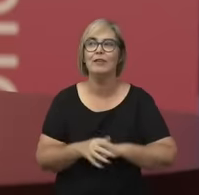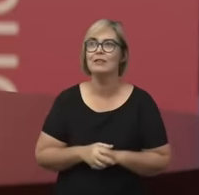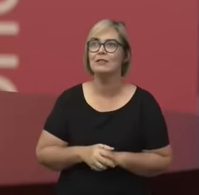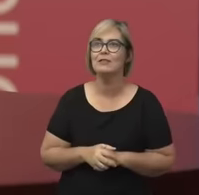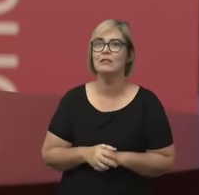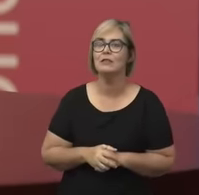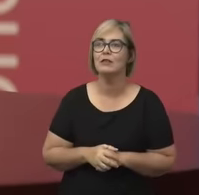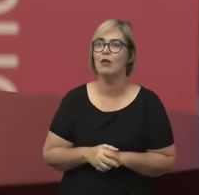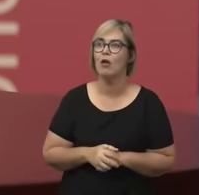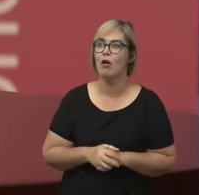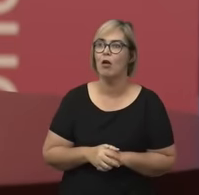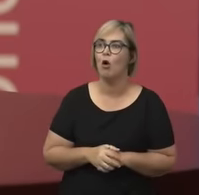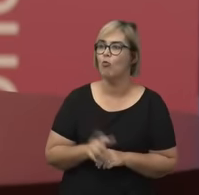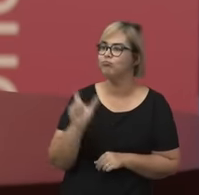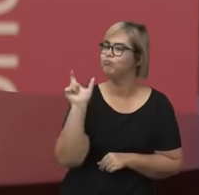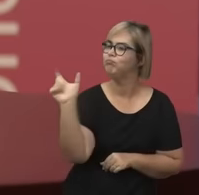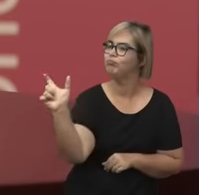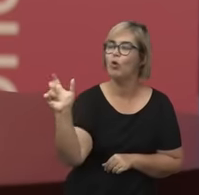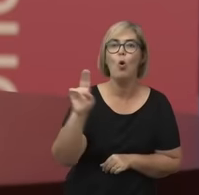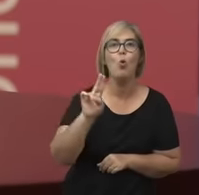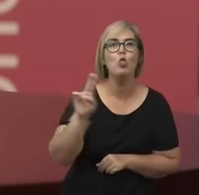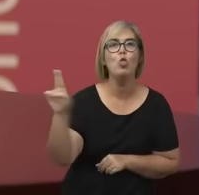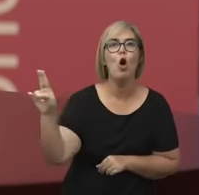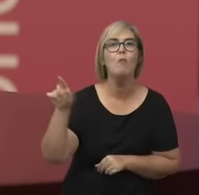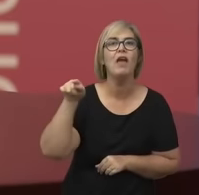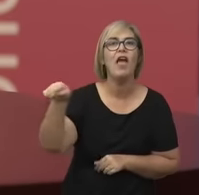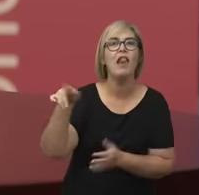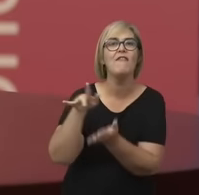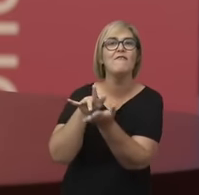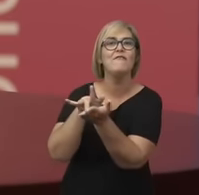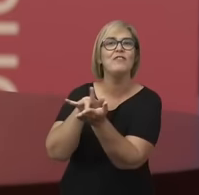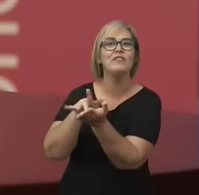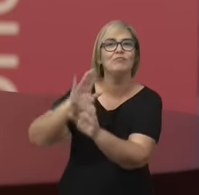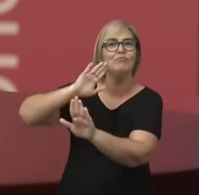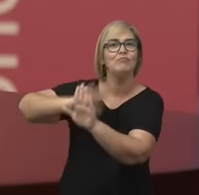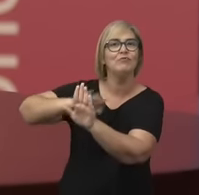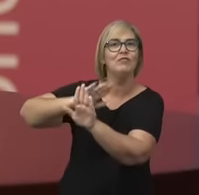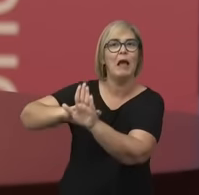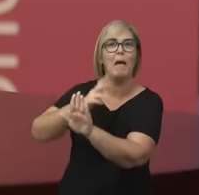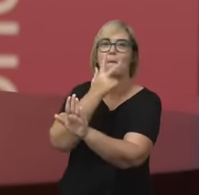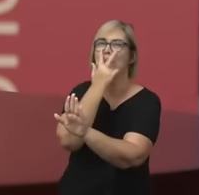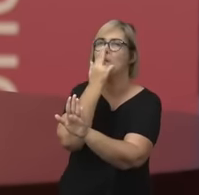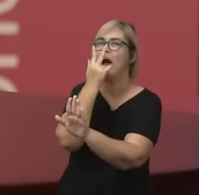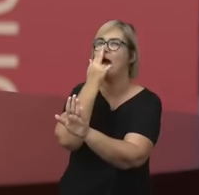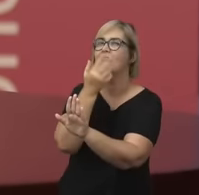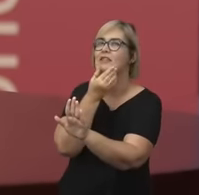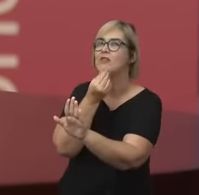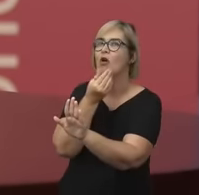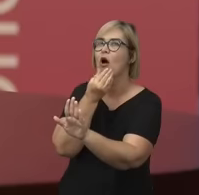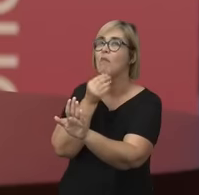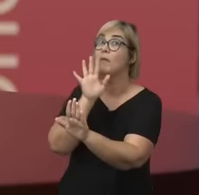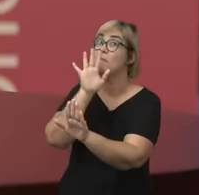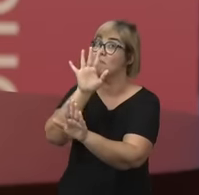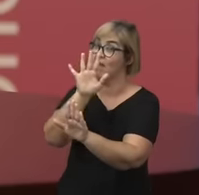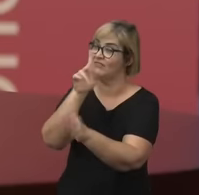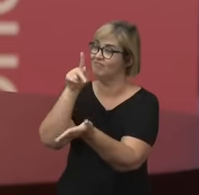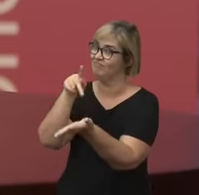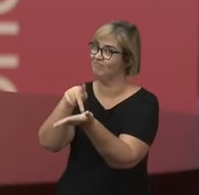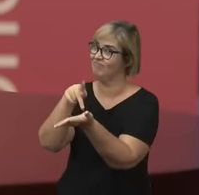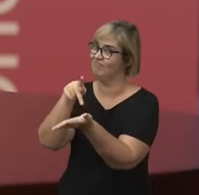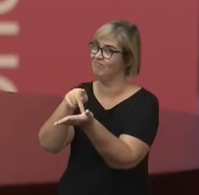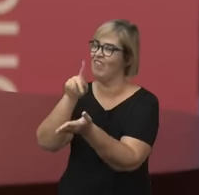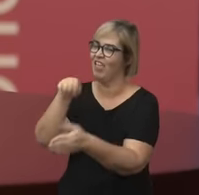E a gente considera que o anônimo é um... A figura por trás do anônimo é um homem, mas, muitas vezes, a figura por trás do anônimo